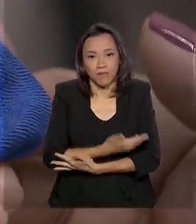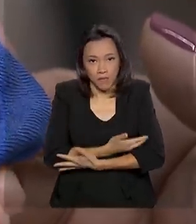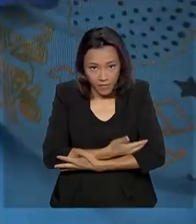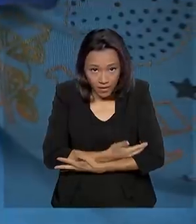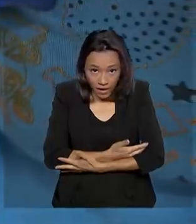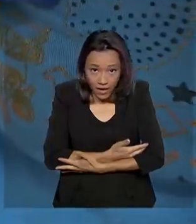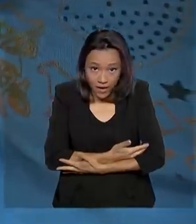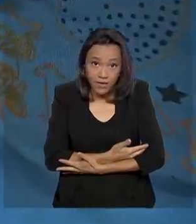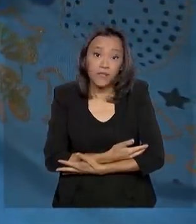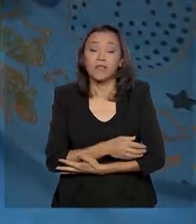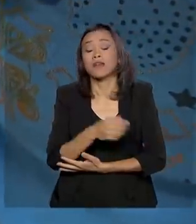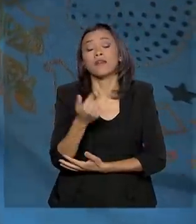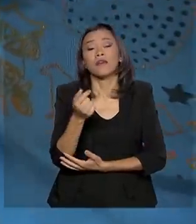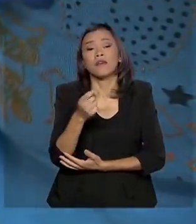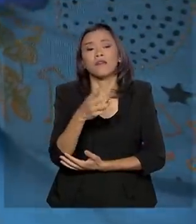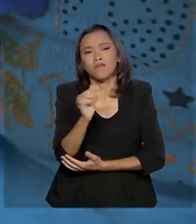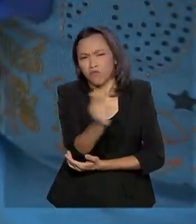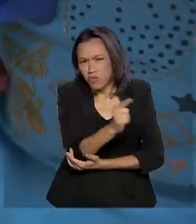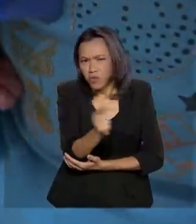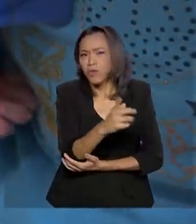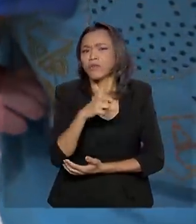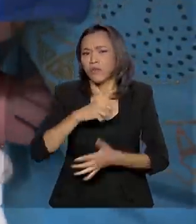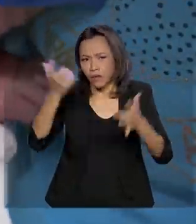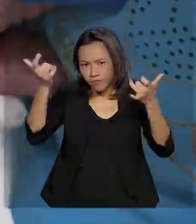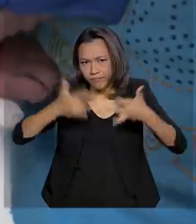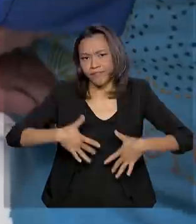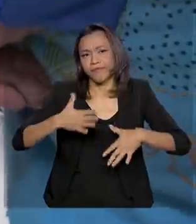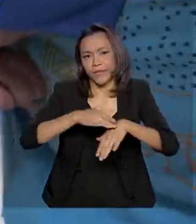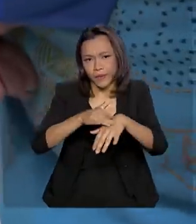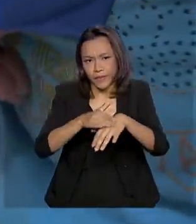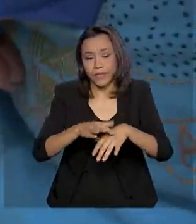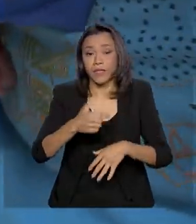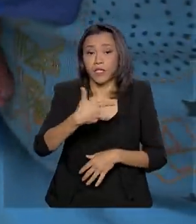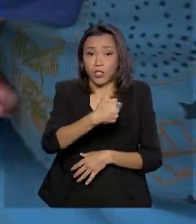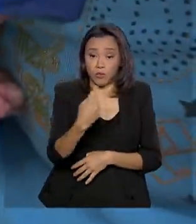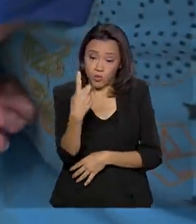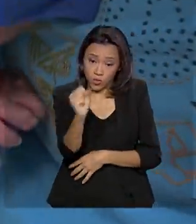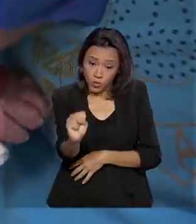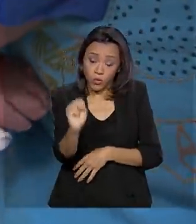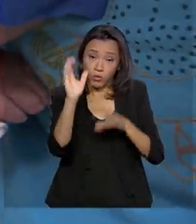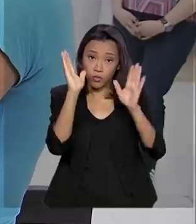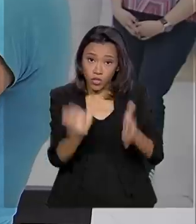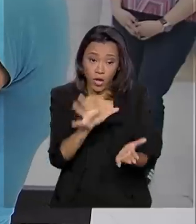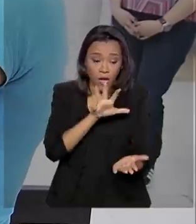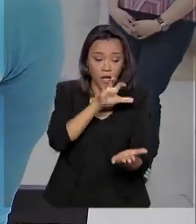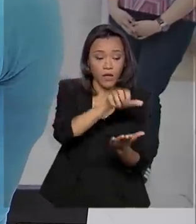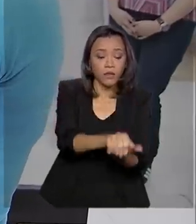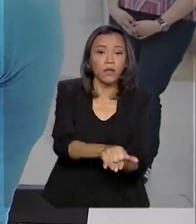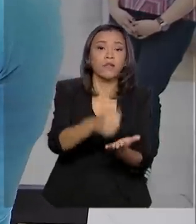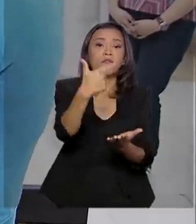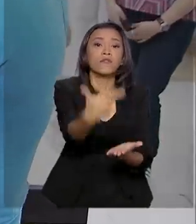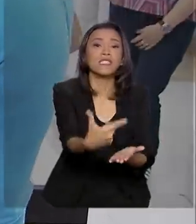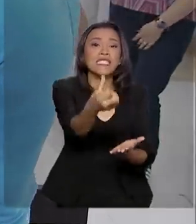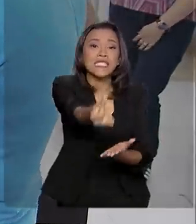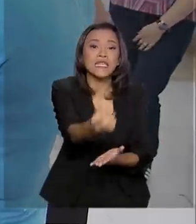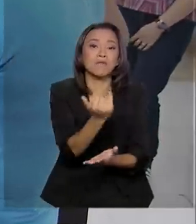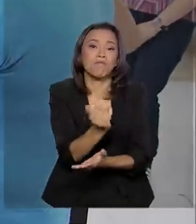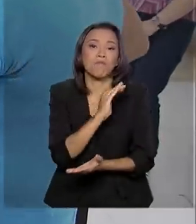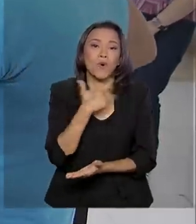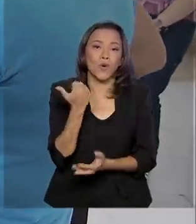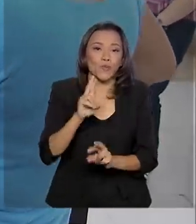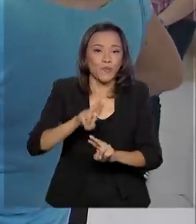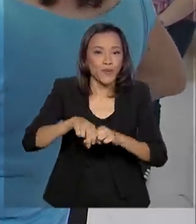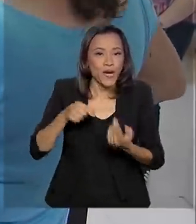bebês possuem toxoplasmose e em 2018 foram registradas 26 mortes em